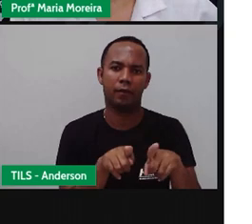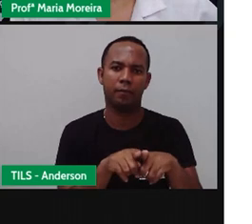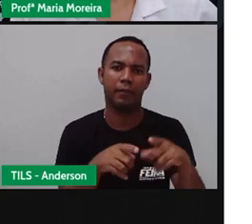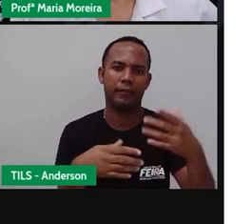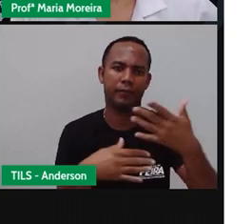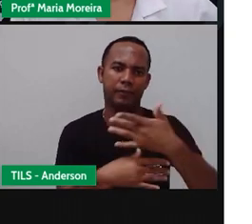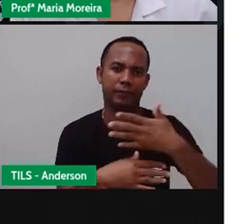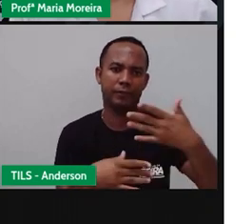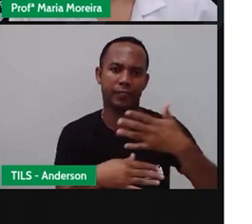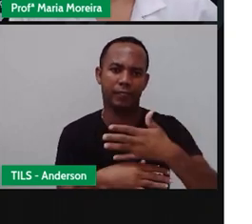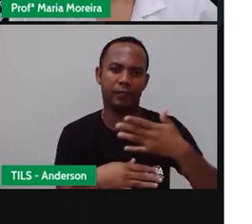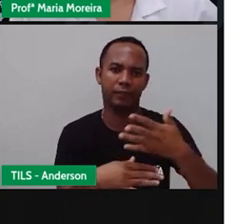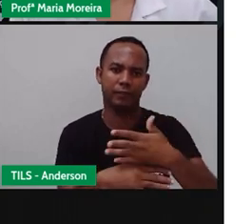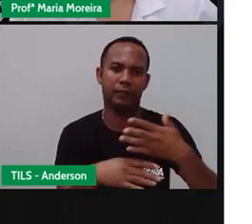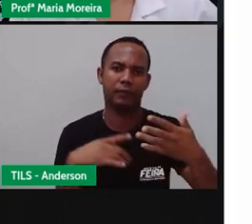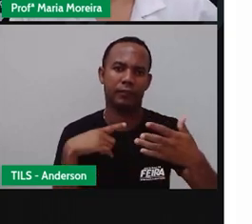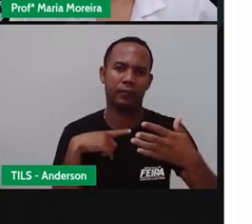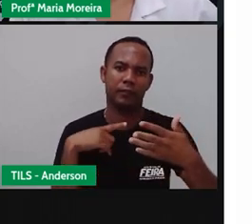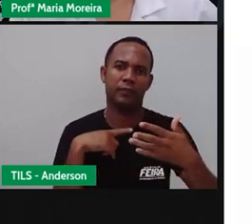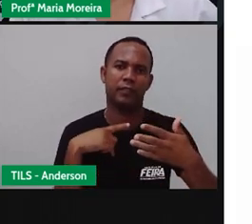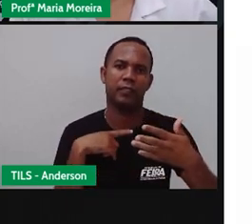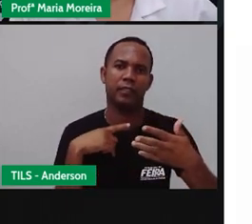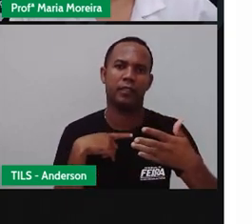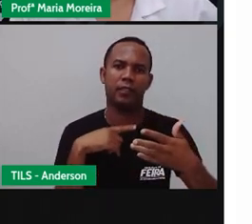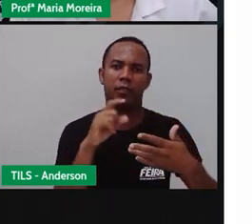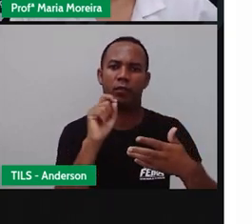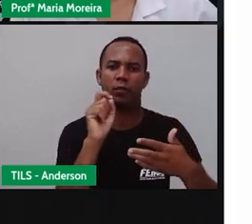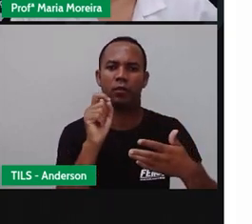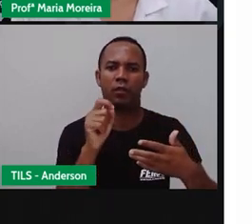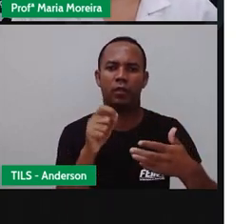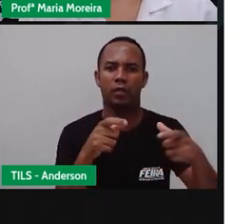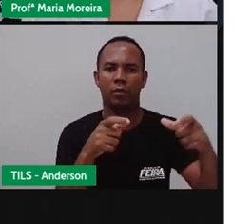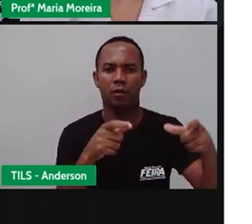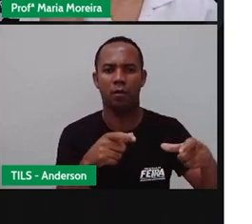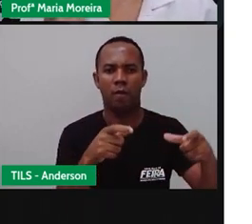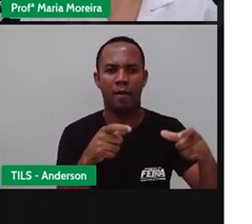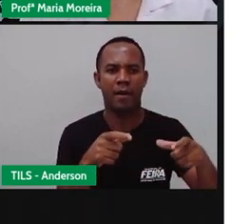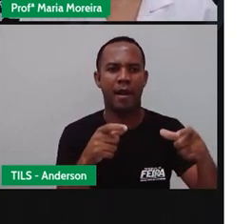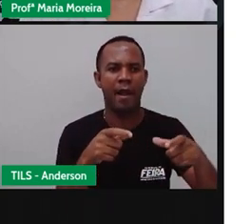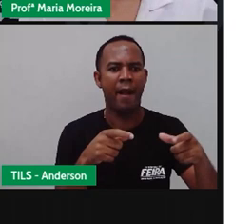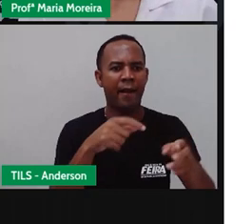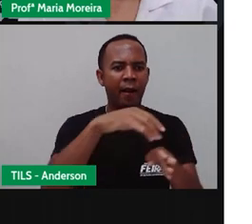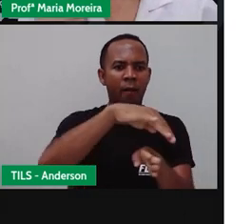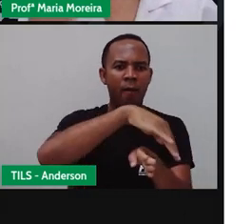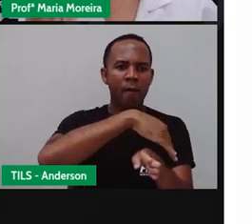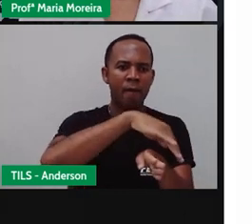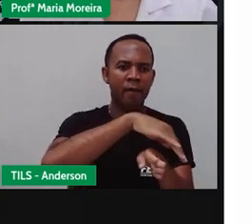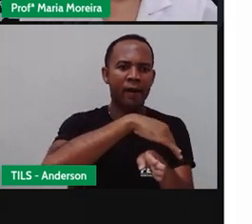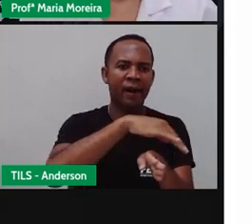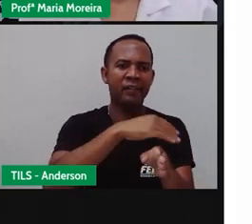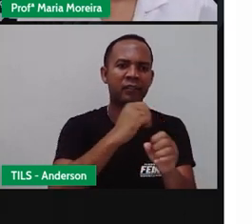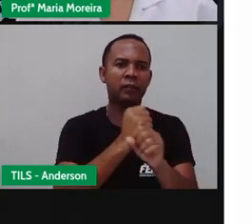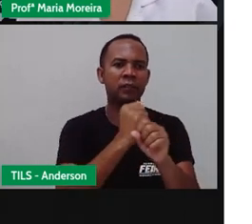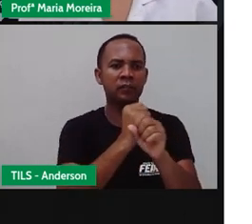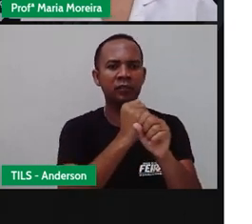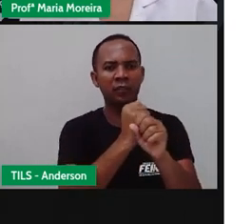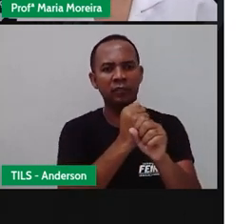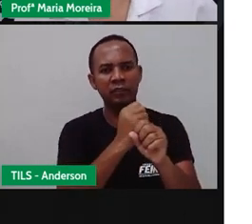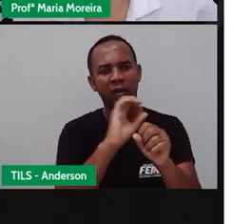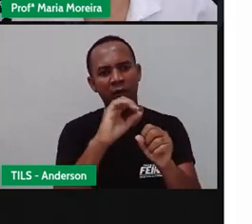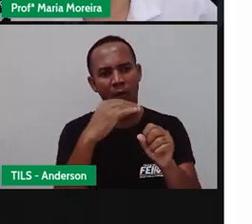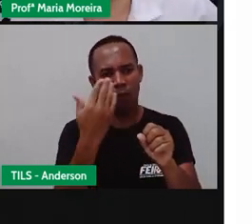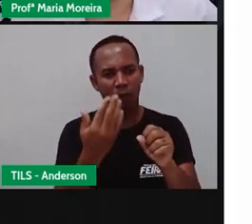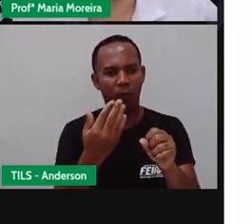nos localizar tomando por base o quê? Referências como ruas, a construção, uma